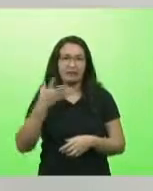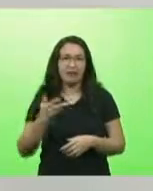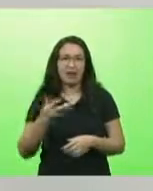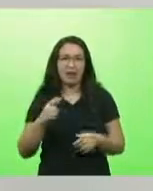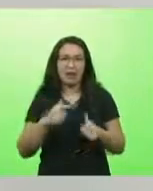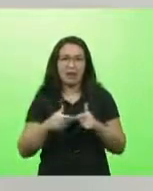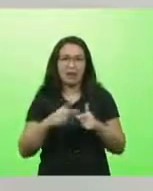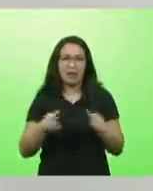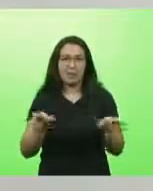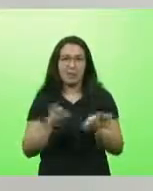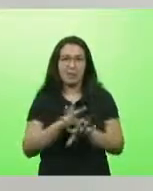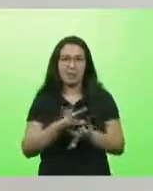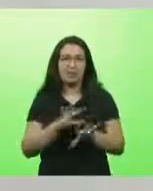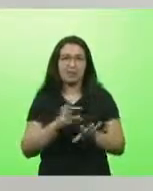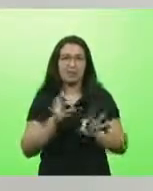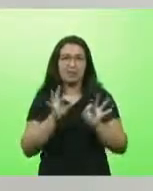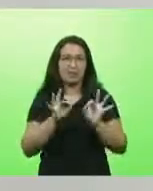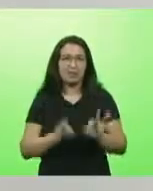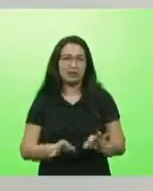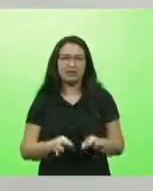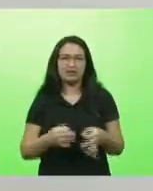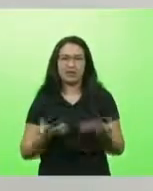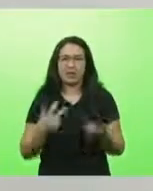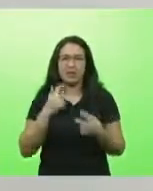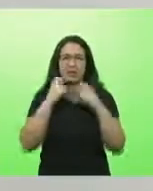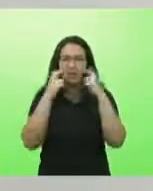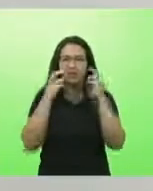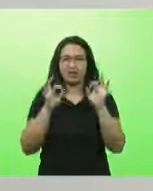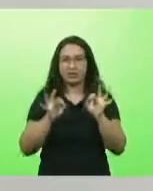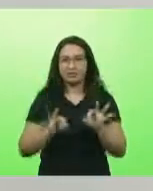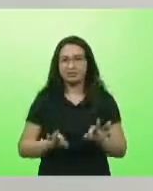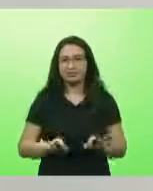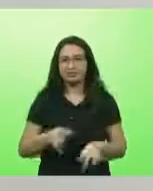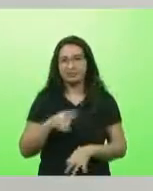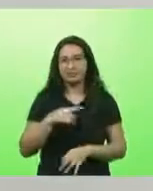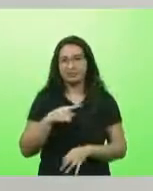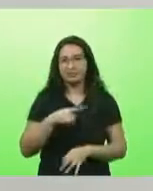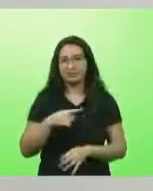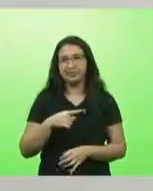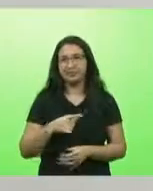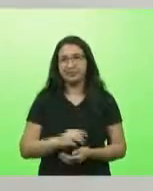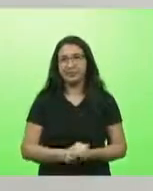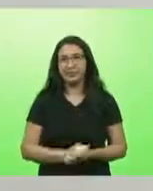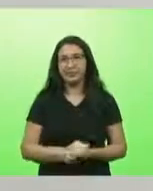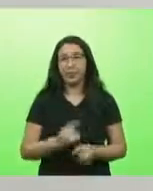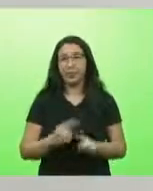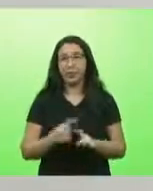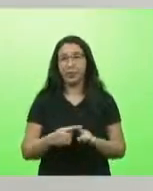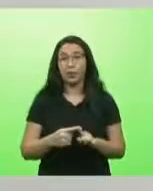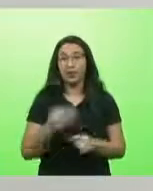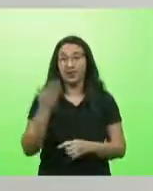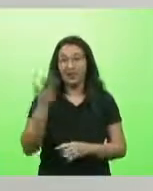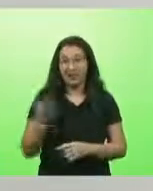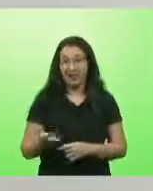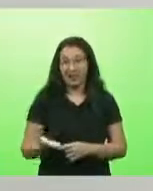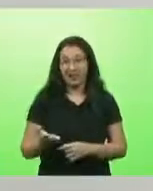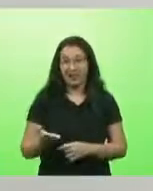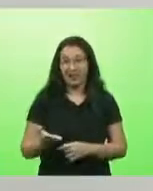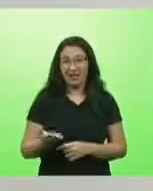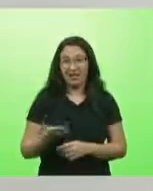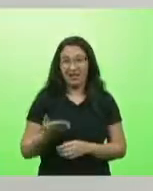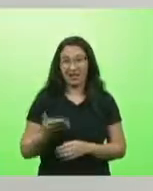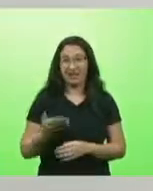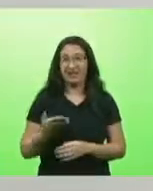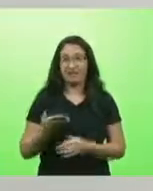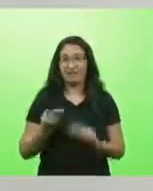Eu teria vergonha de tirar uma foto com o secretário da saúde. Vergonha. Porque esse sujeito faz o Estado passar a maior vergonha de